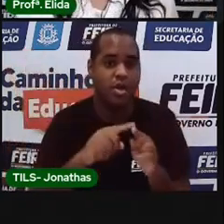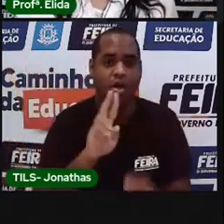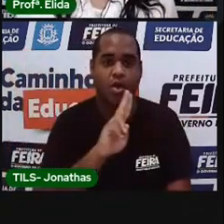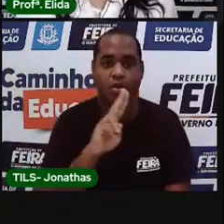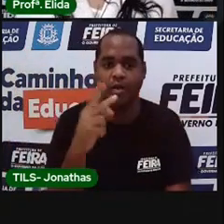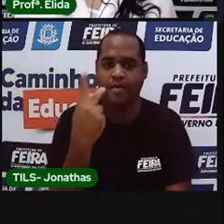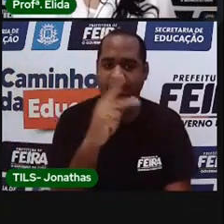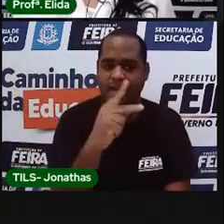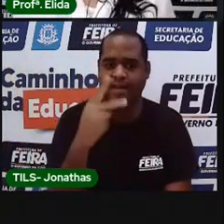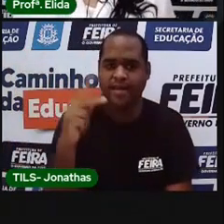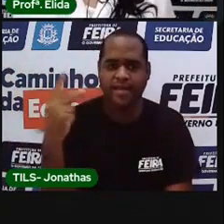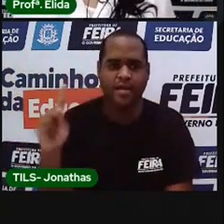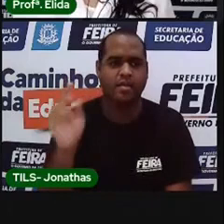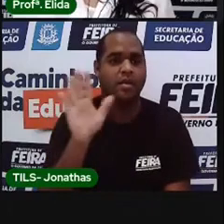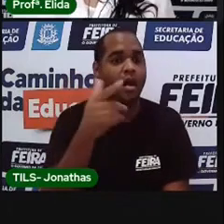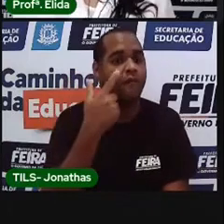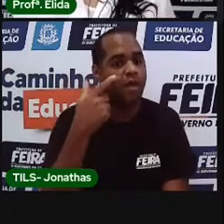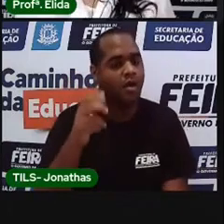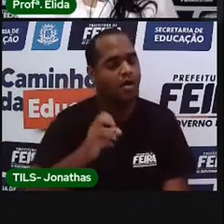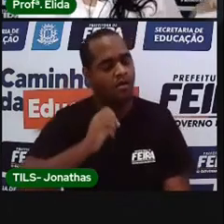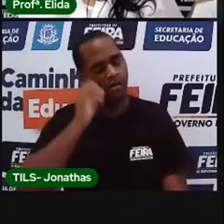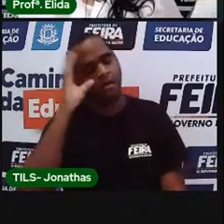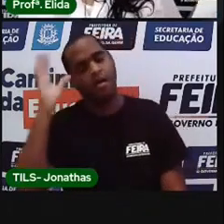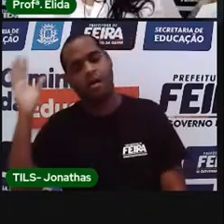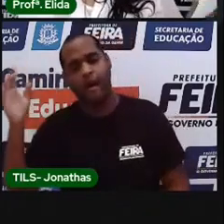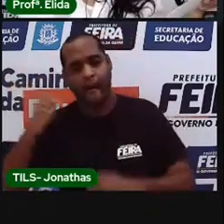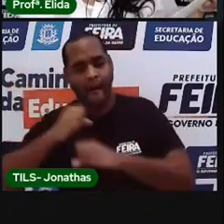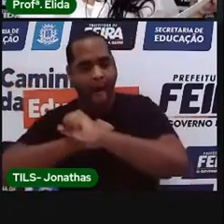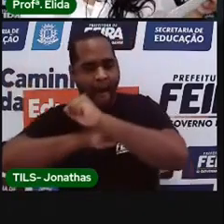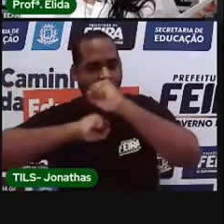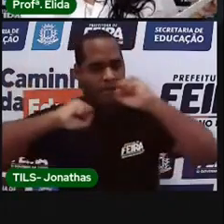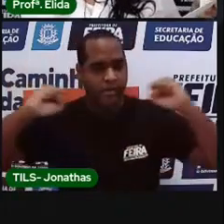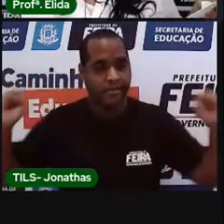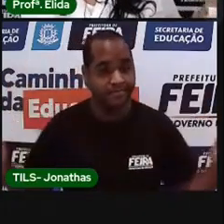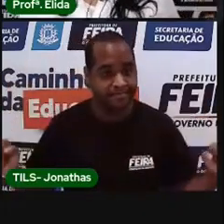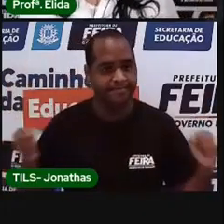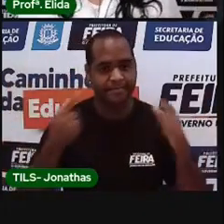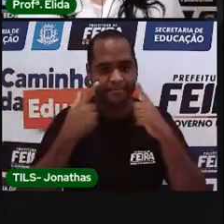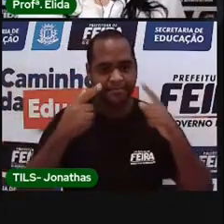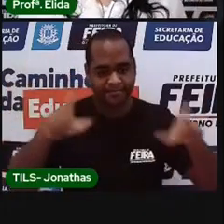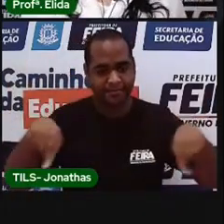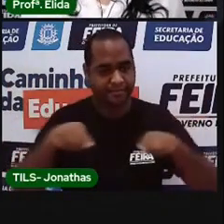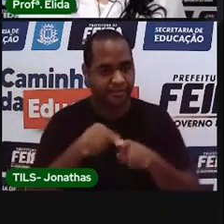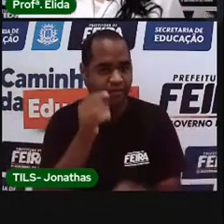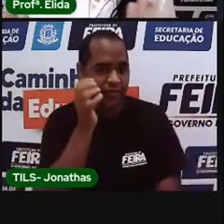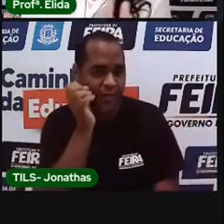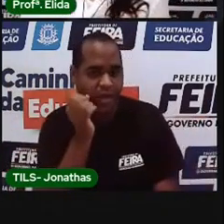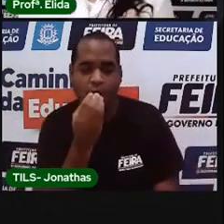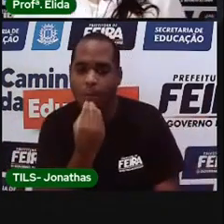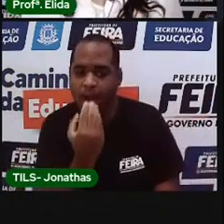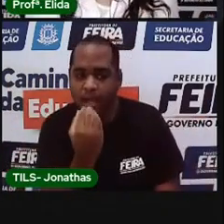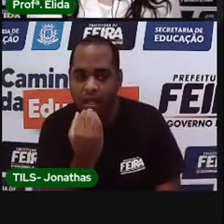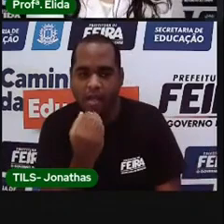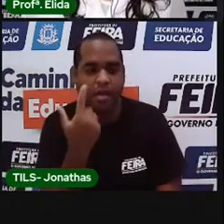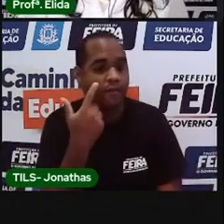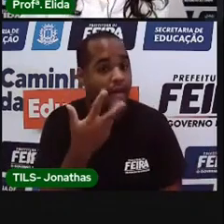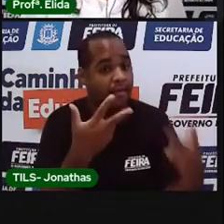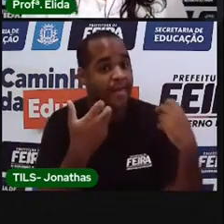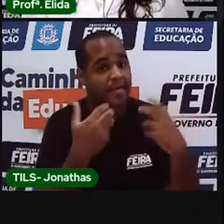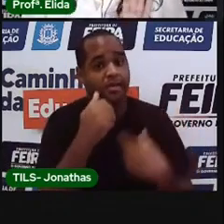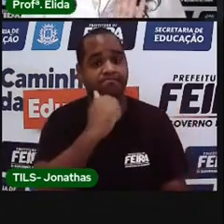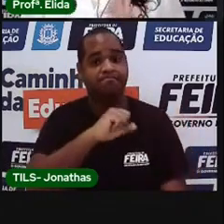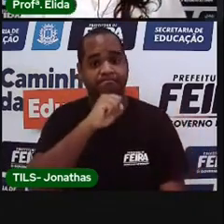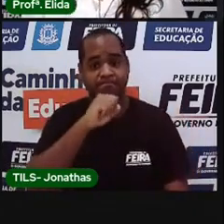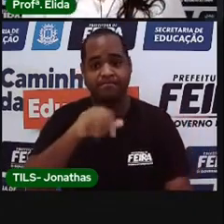o nome delas. Porque assim que elas acordarem, que forem na cozinha, elas vão ver. Então, essa mamãe fez a